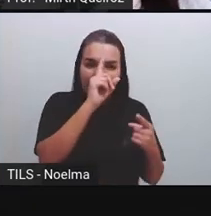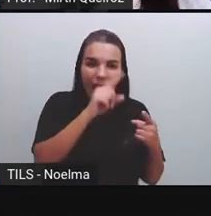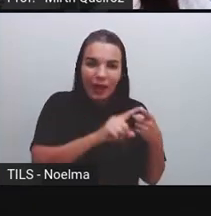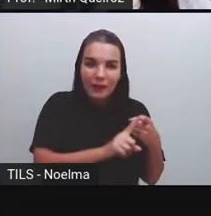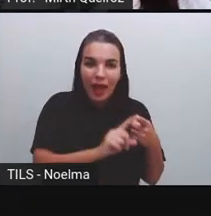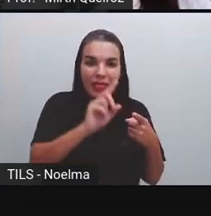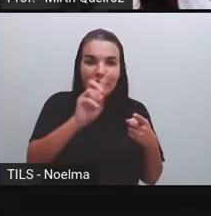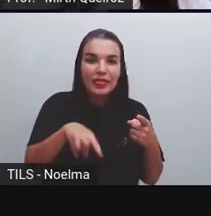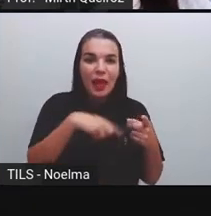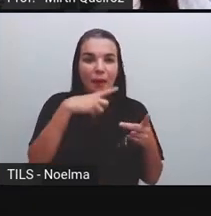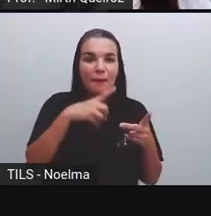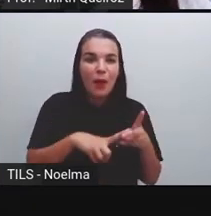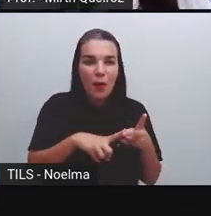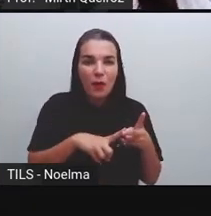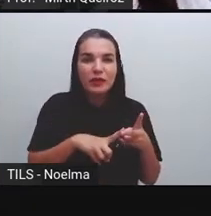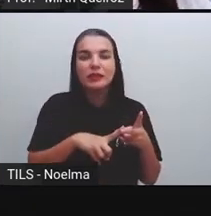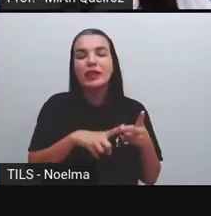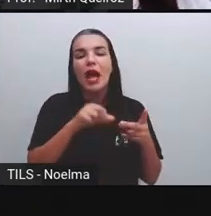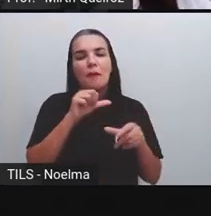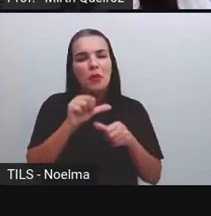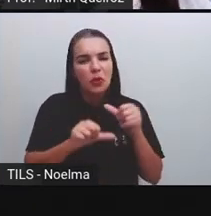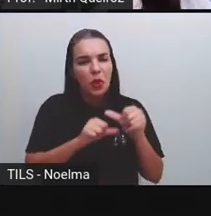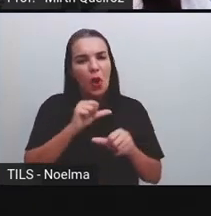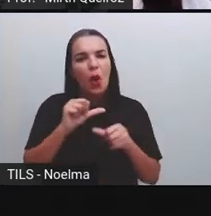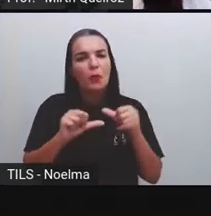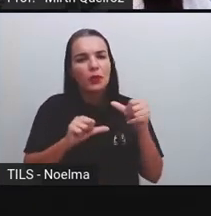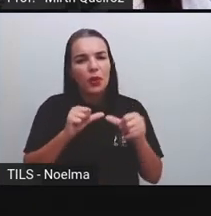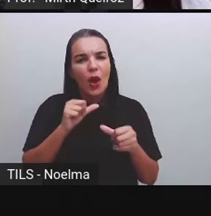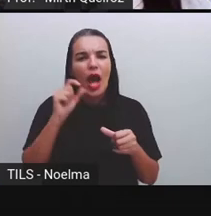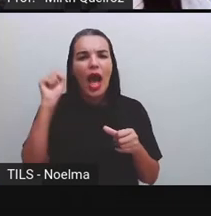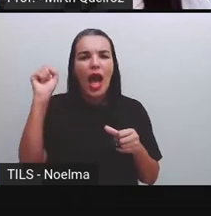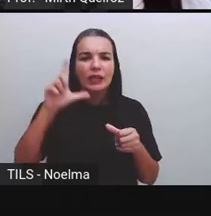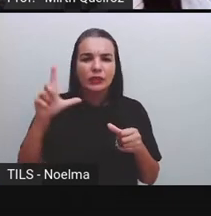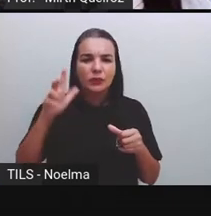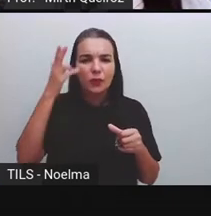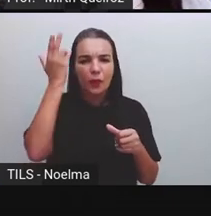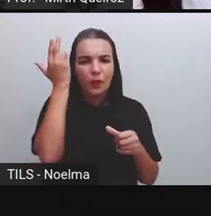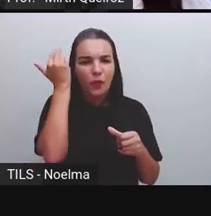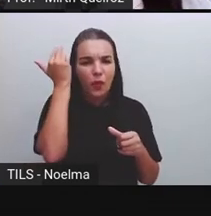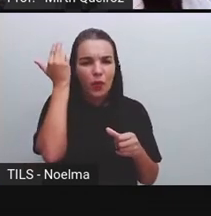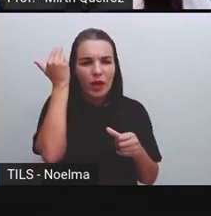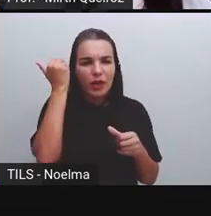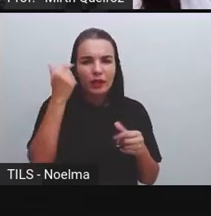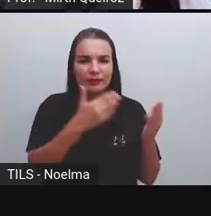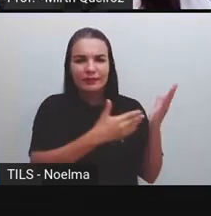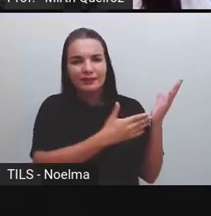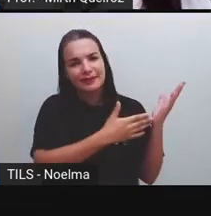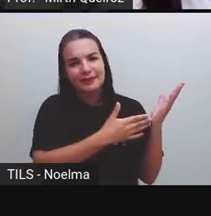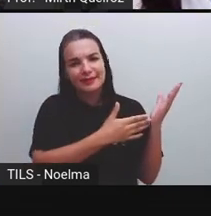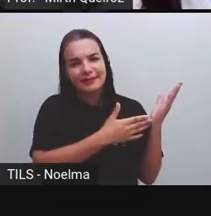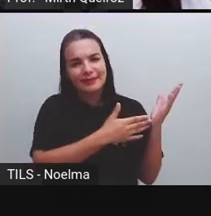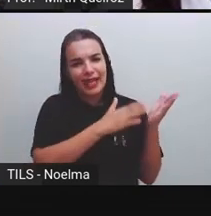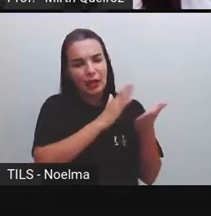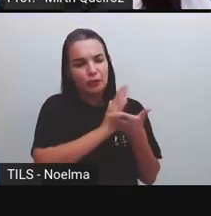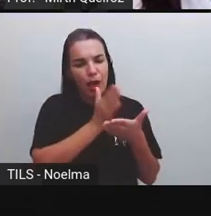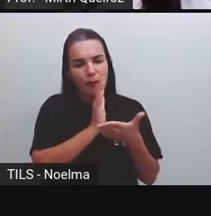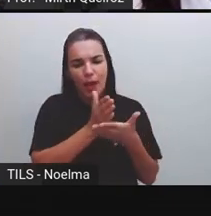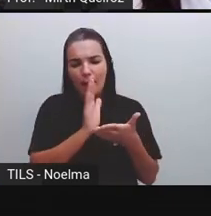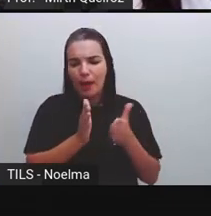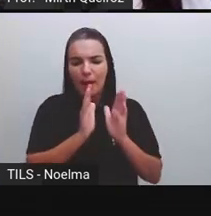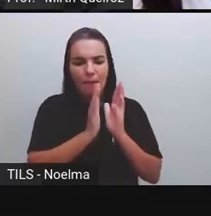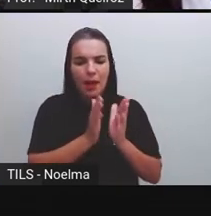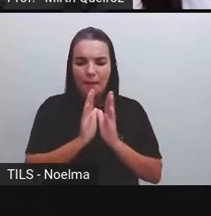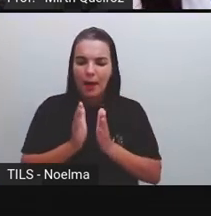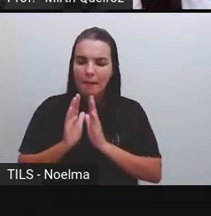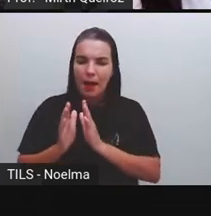E em 1967, já houve uma pequena melhora em relação a esse personagem, que assemelha mais ao personagem de